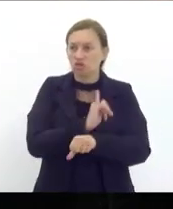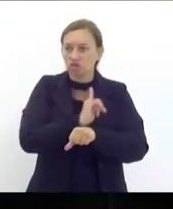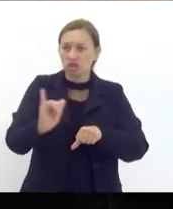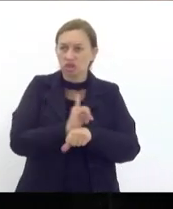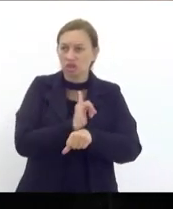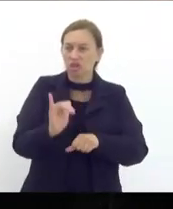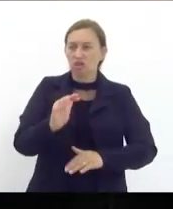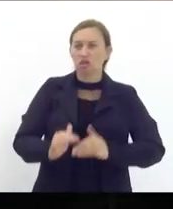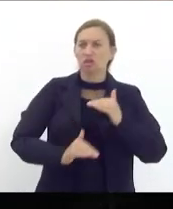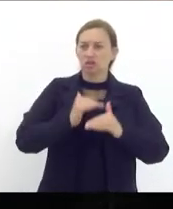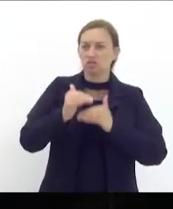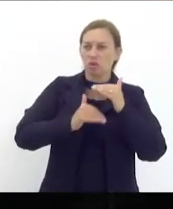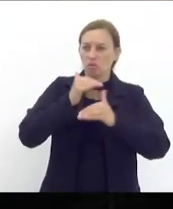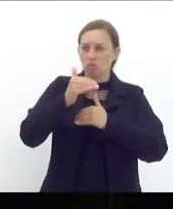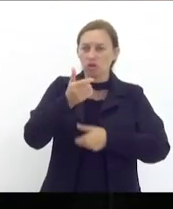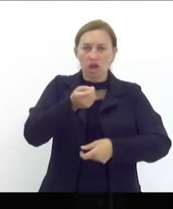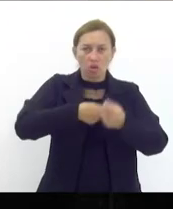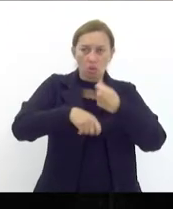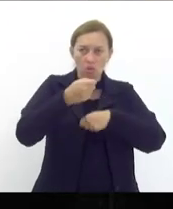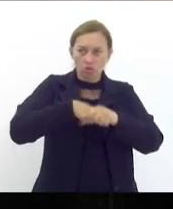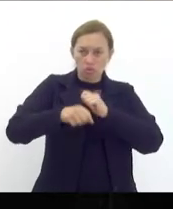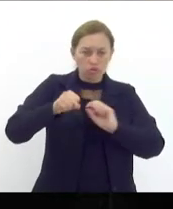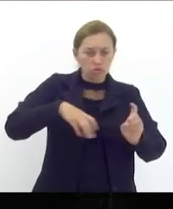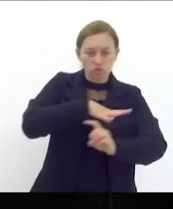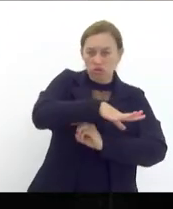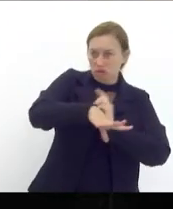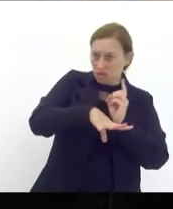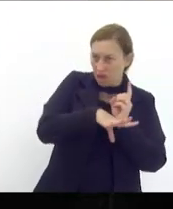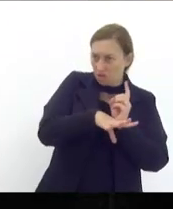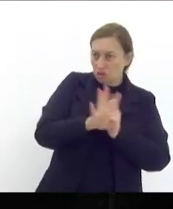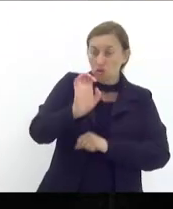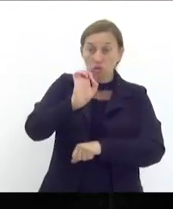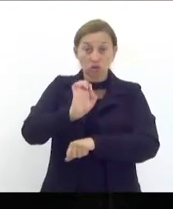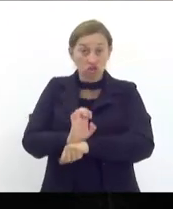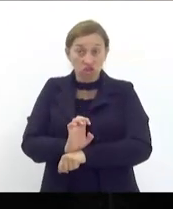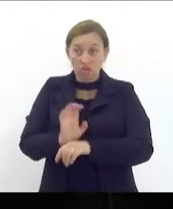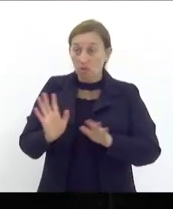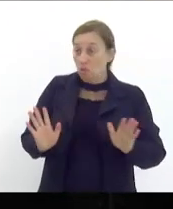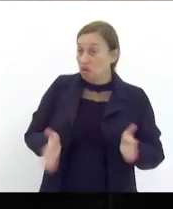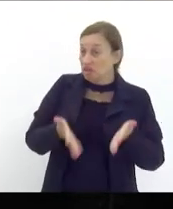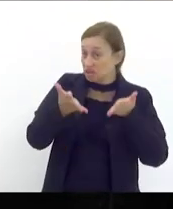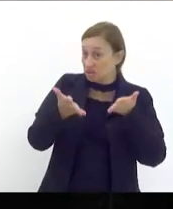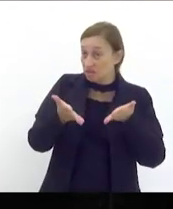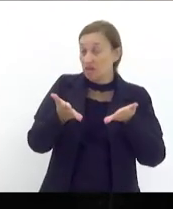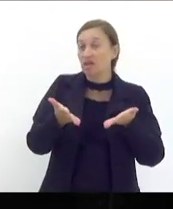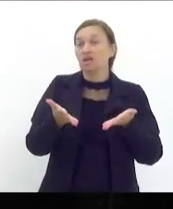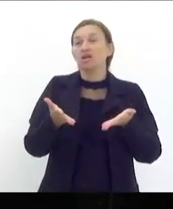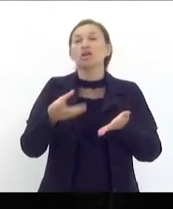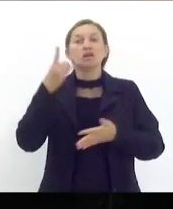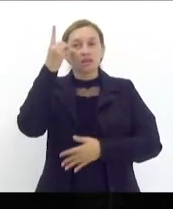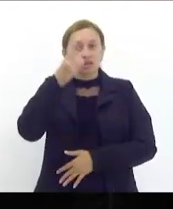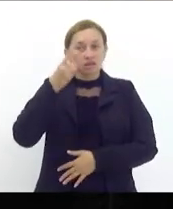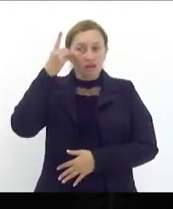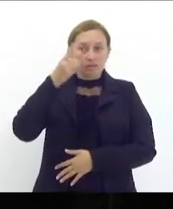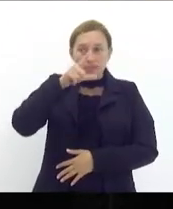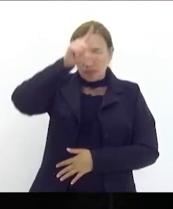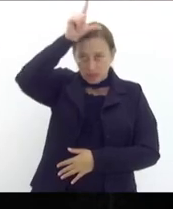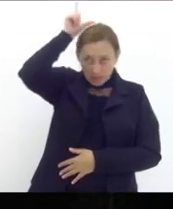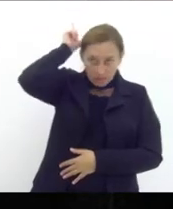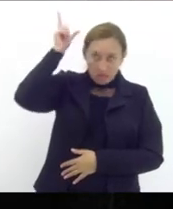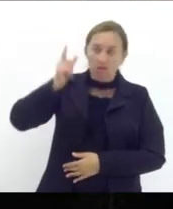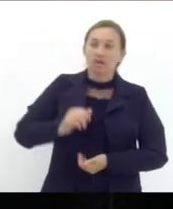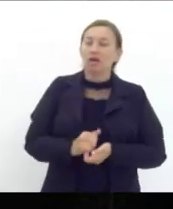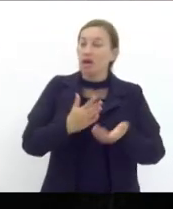de desenvolvimento econômico e social do estado uma iniciativa inclusive do deputado Luiz Paulo